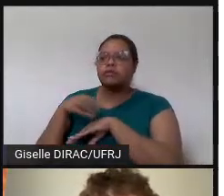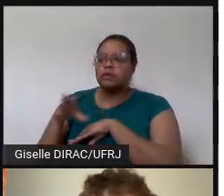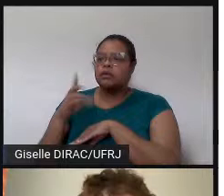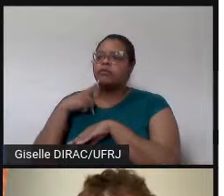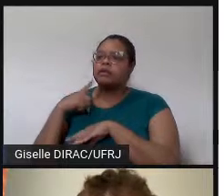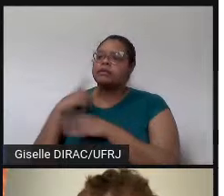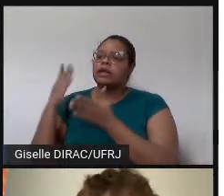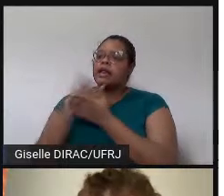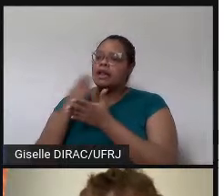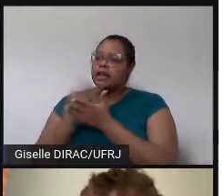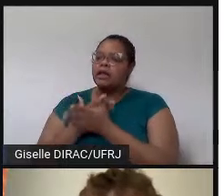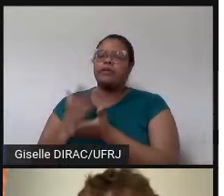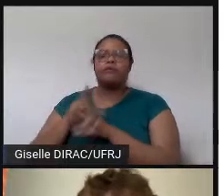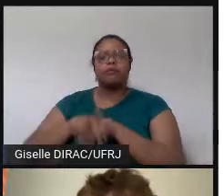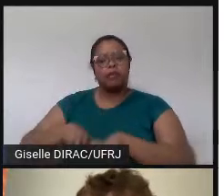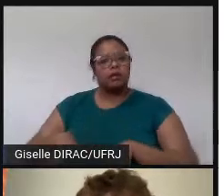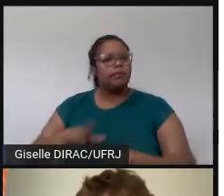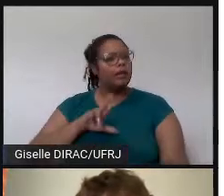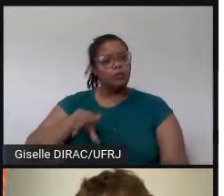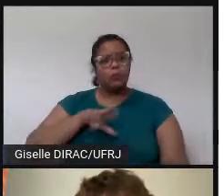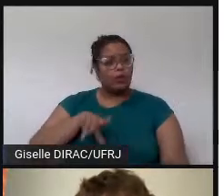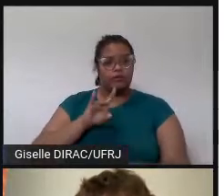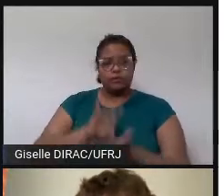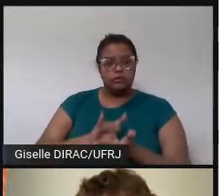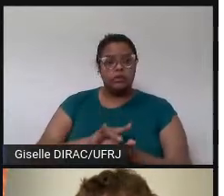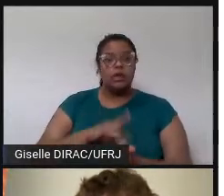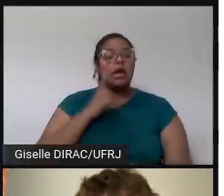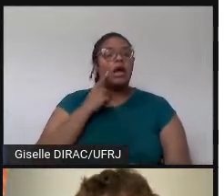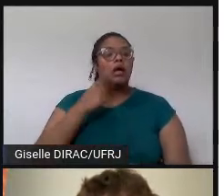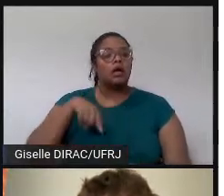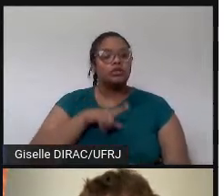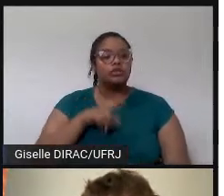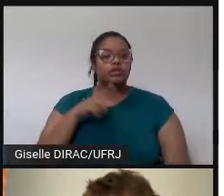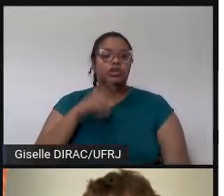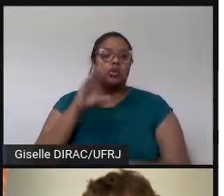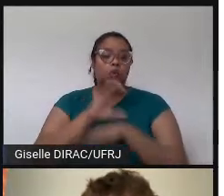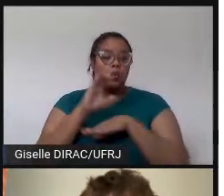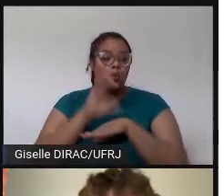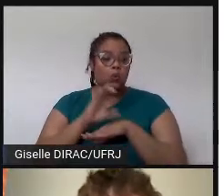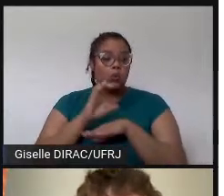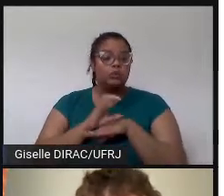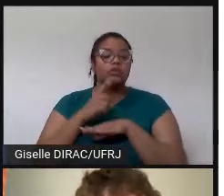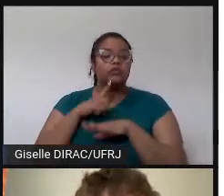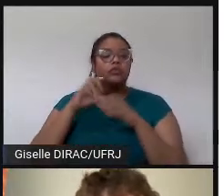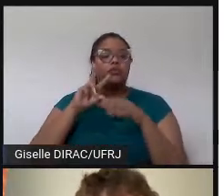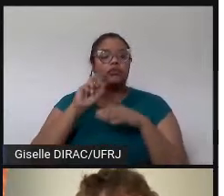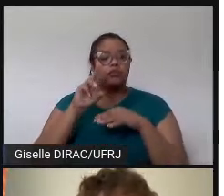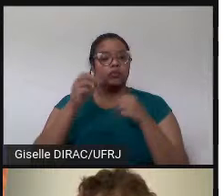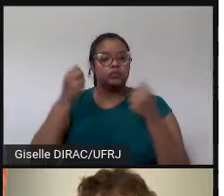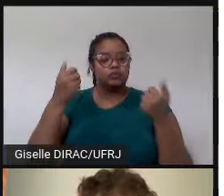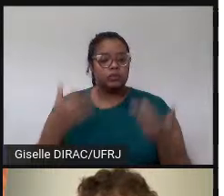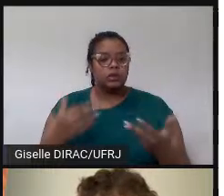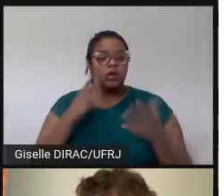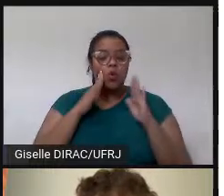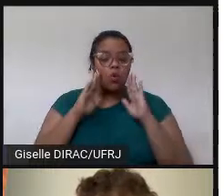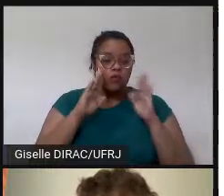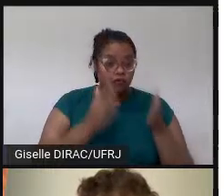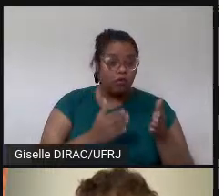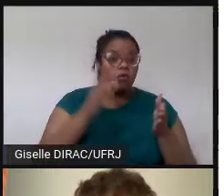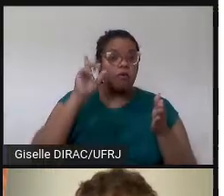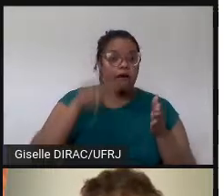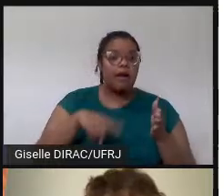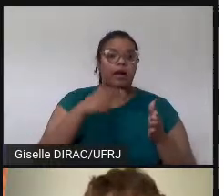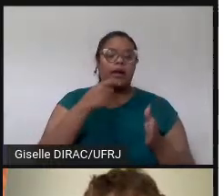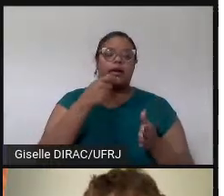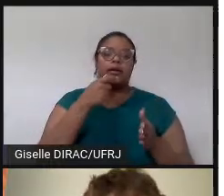ter livro didático, e na verdade não é bem isso. Nós montamos cursos, que nem eu vou explicar, é com foco no inglês acadêmico.